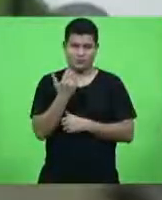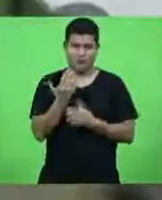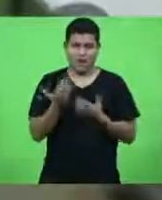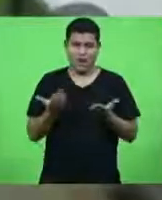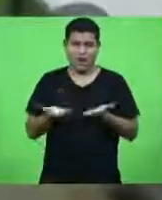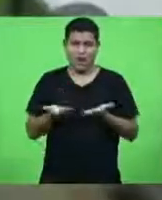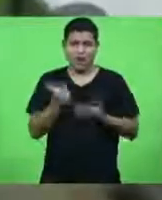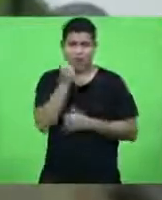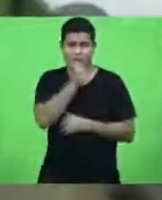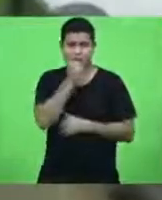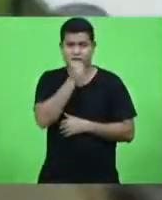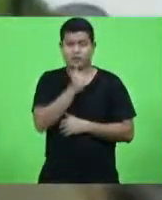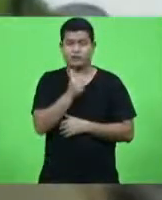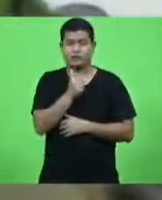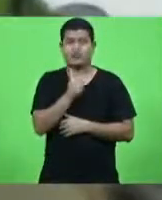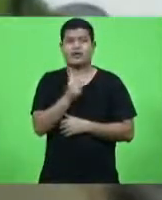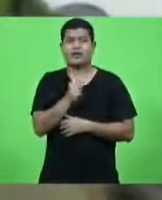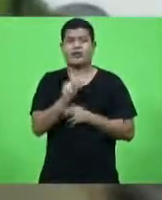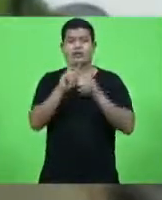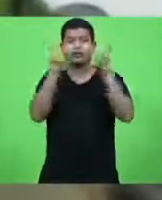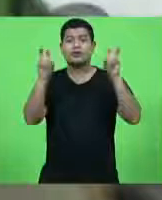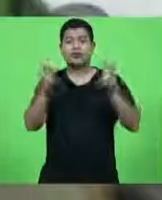Mulheres na Liderança,